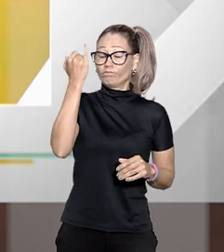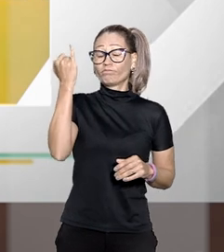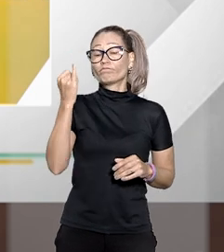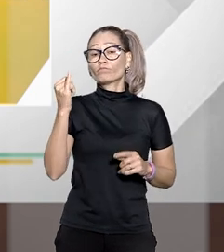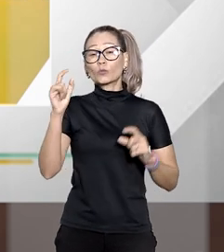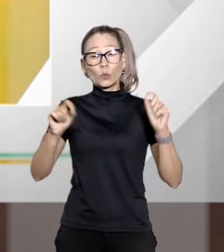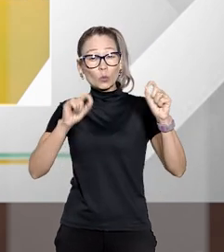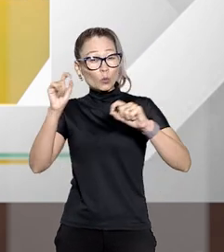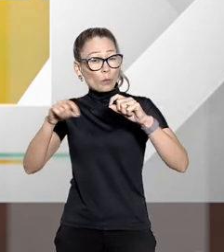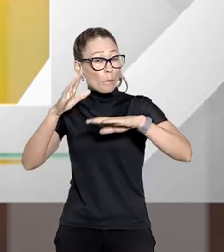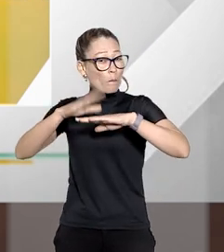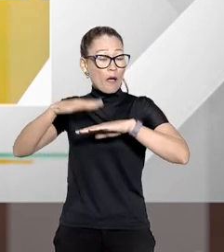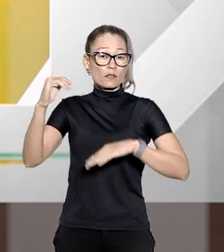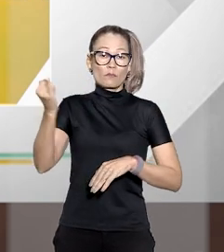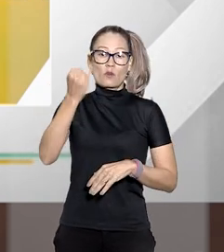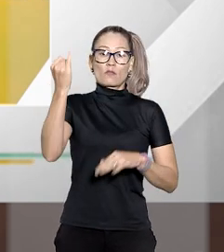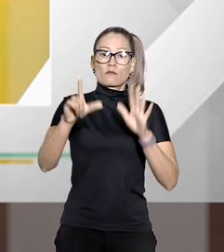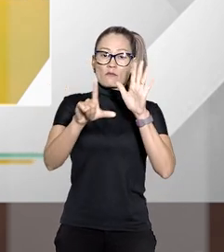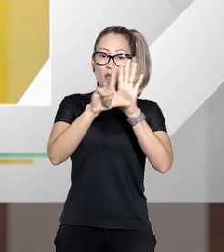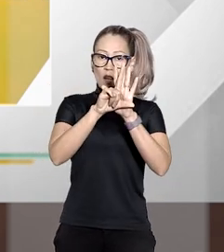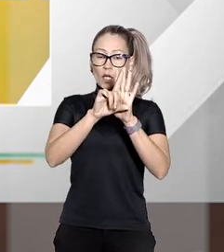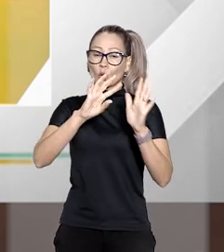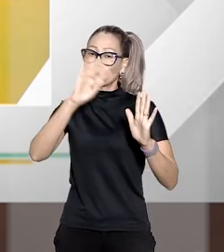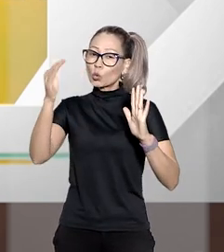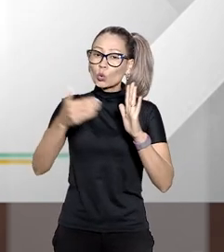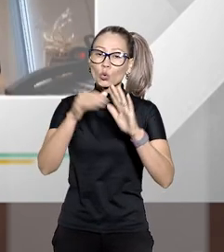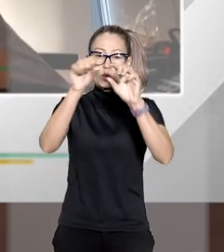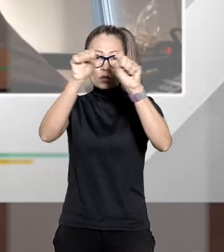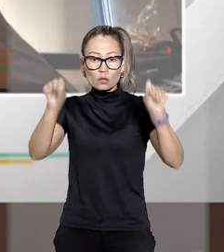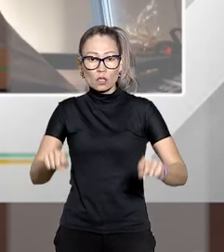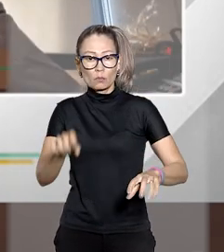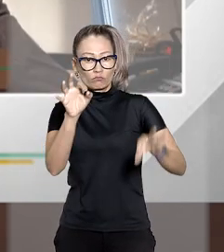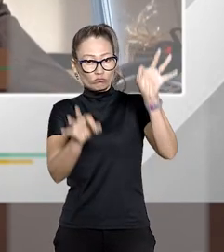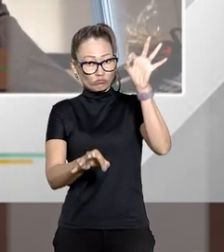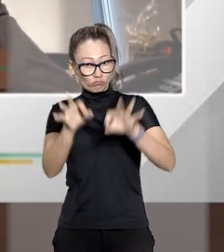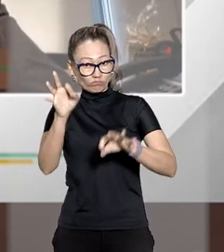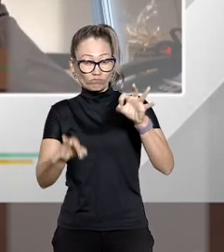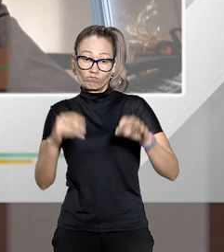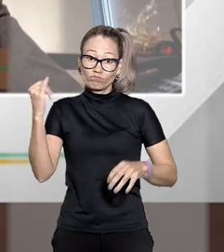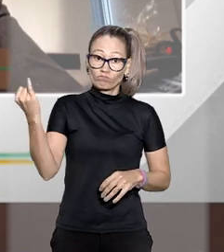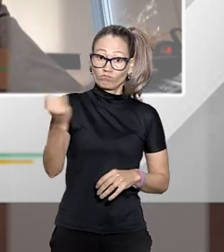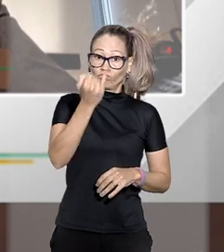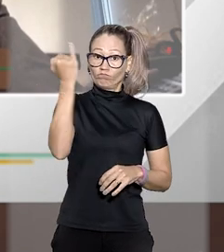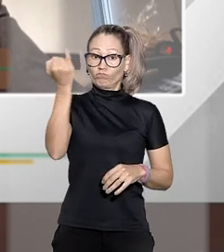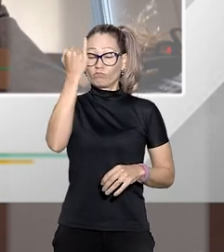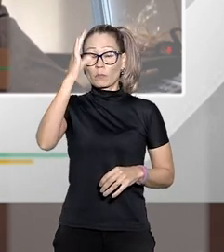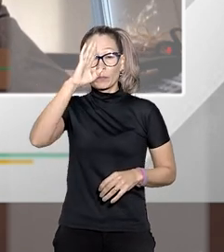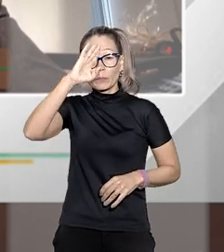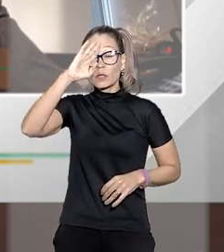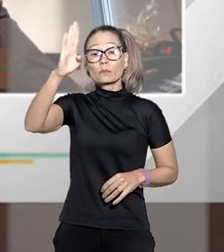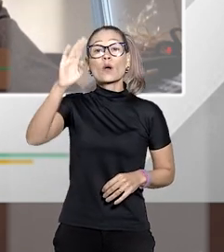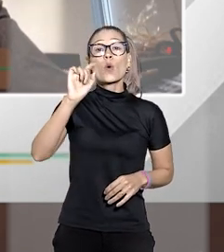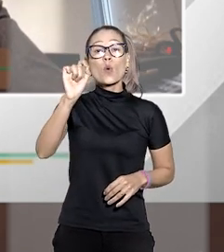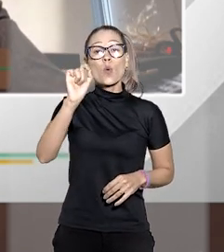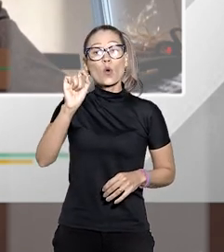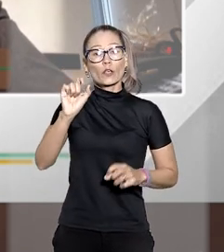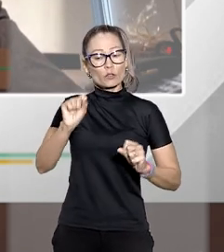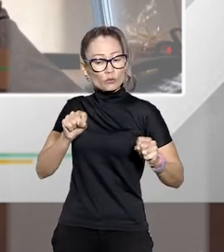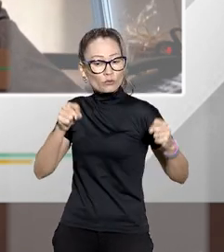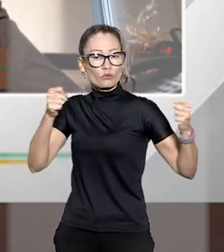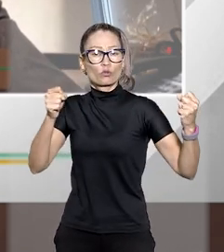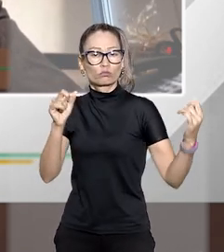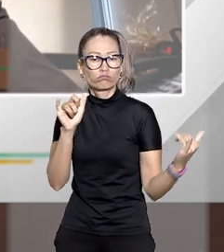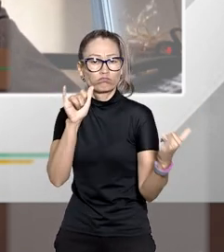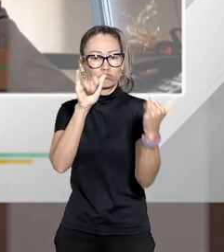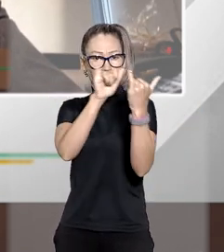mais relevante da lei todo todo o sistema de juizado ele está pautado na premissa de que eu vou buscar a